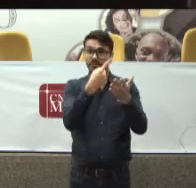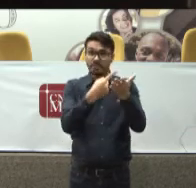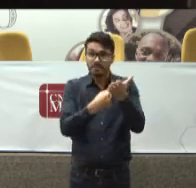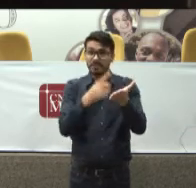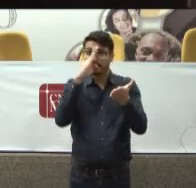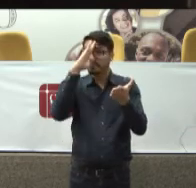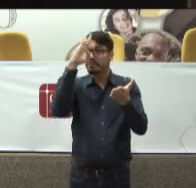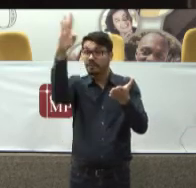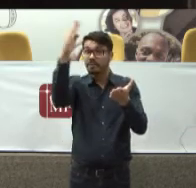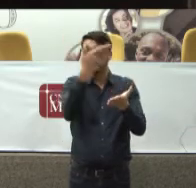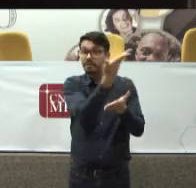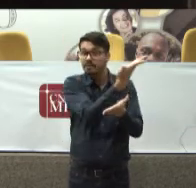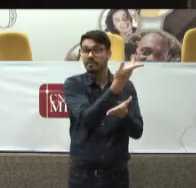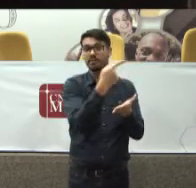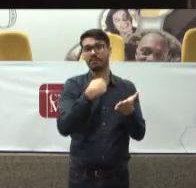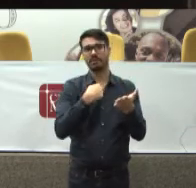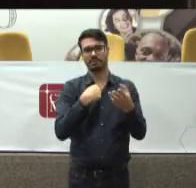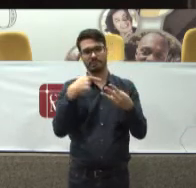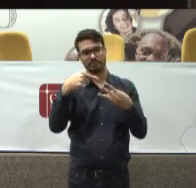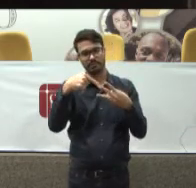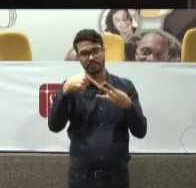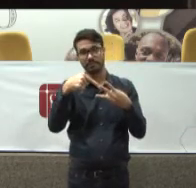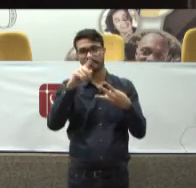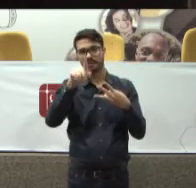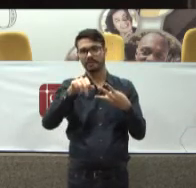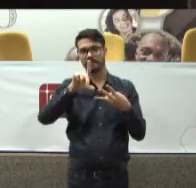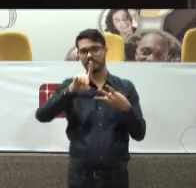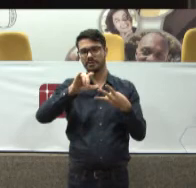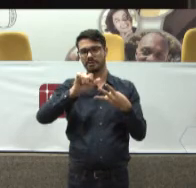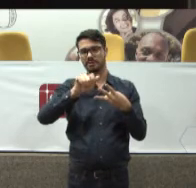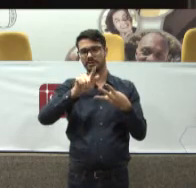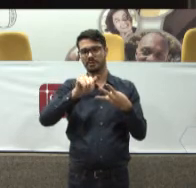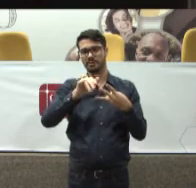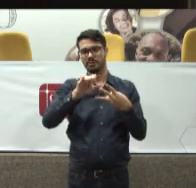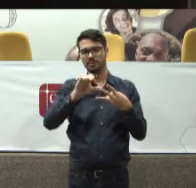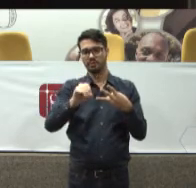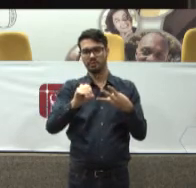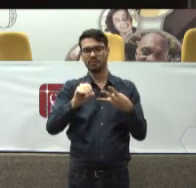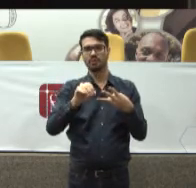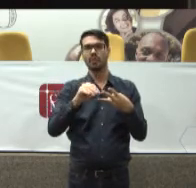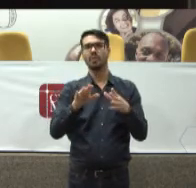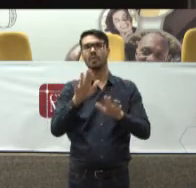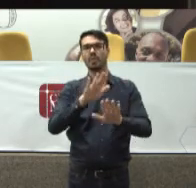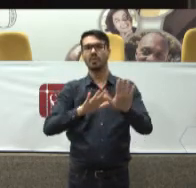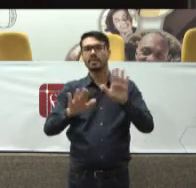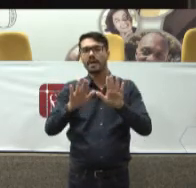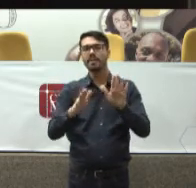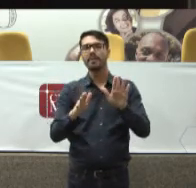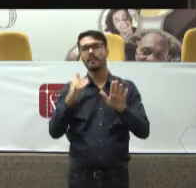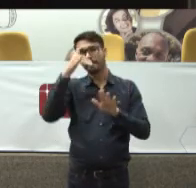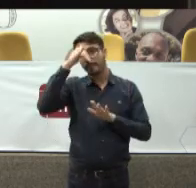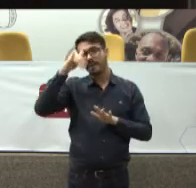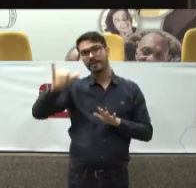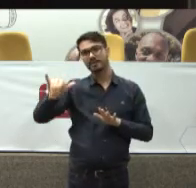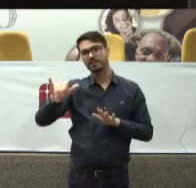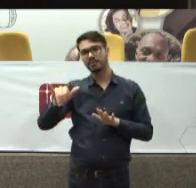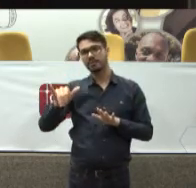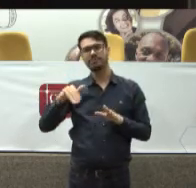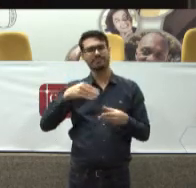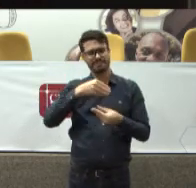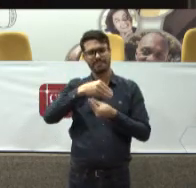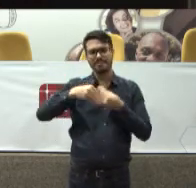Principalmente Isto que está No meio Que é o diagnóstico E o cuidado paliativo No restante Eles se